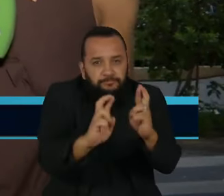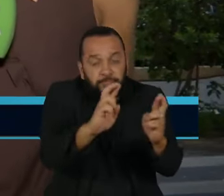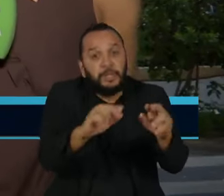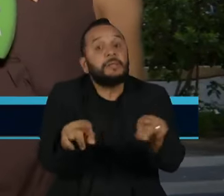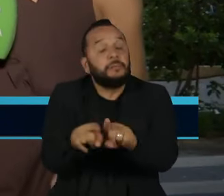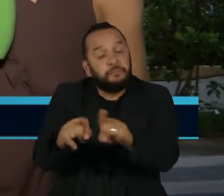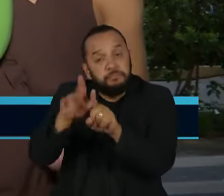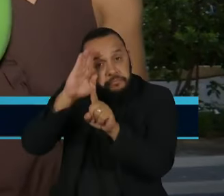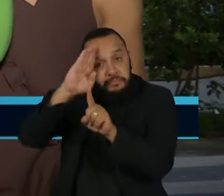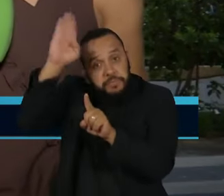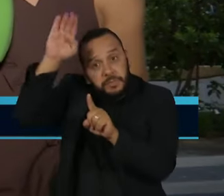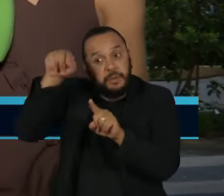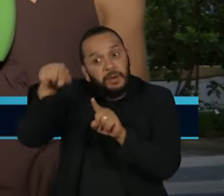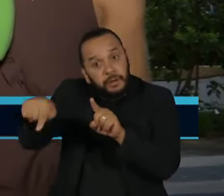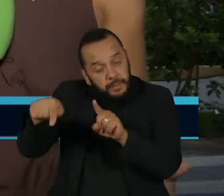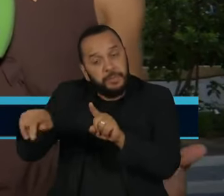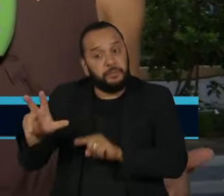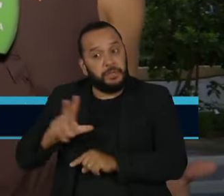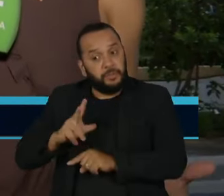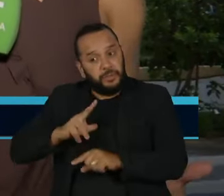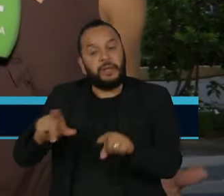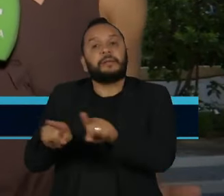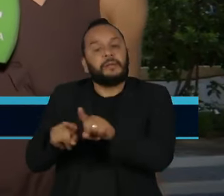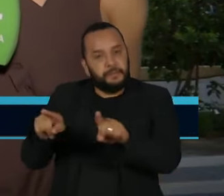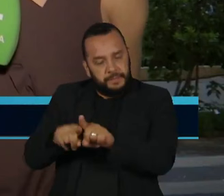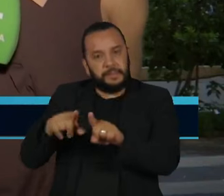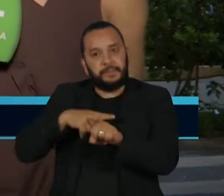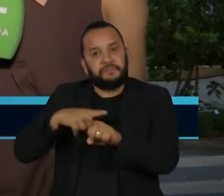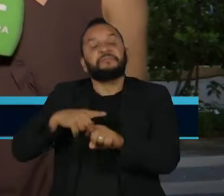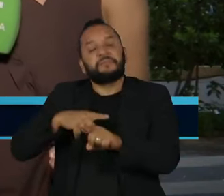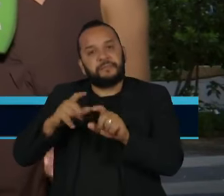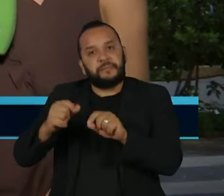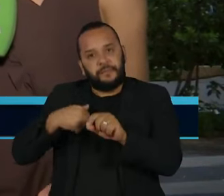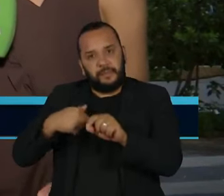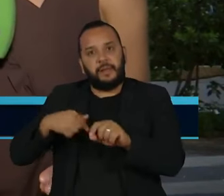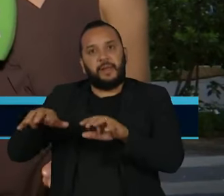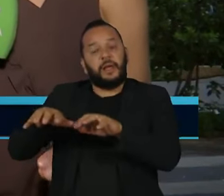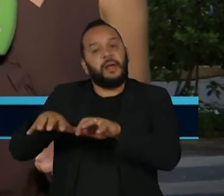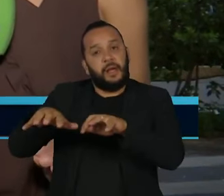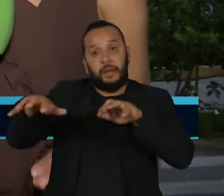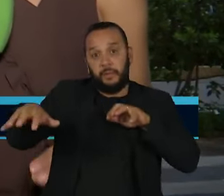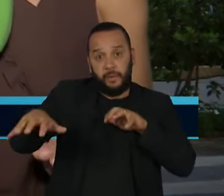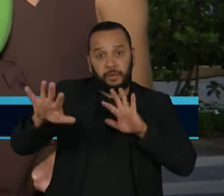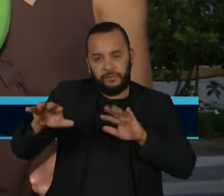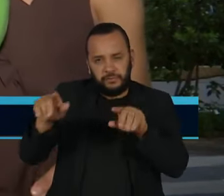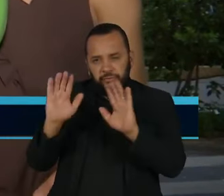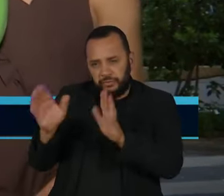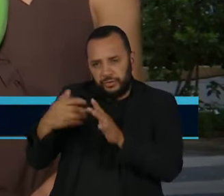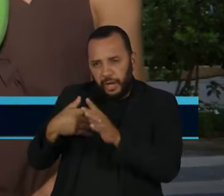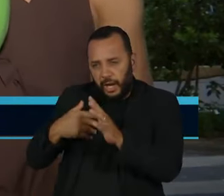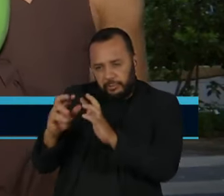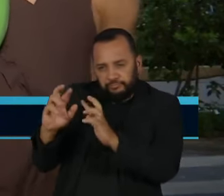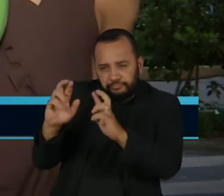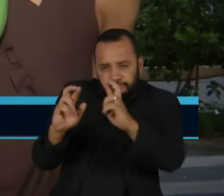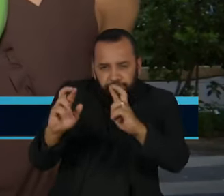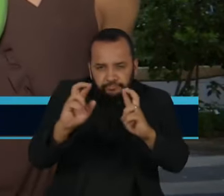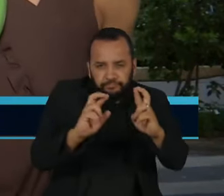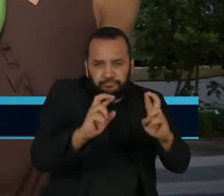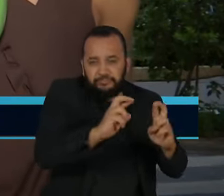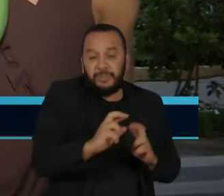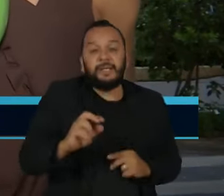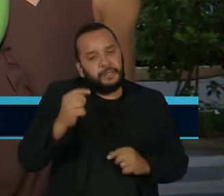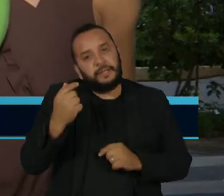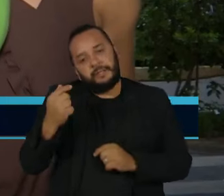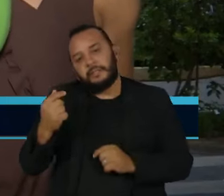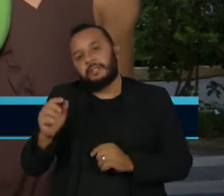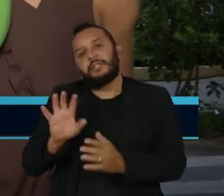e a modalidade EAD. A ideia é que esse novo órgão tenha poderes para intervir em instituições, além de poder